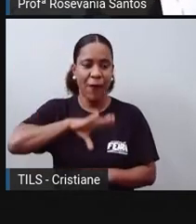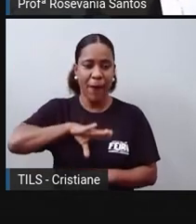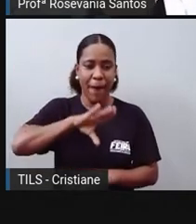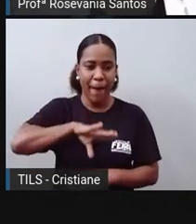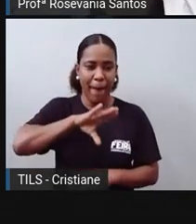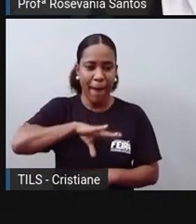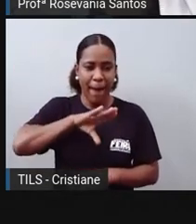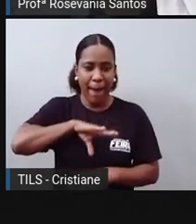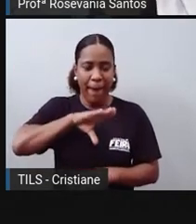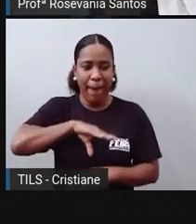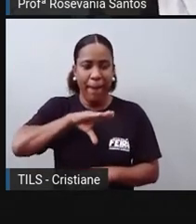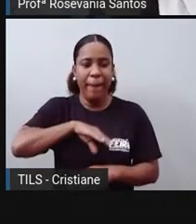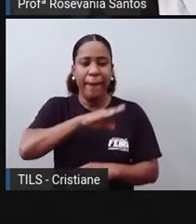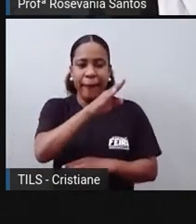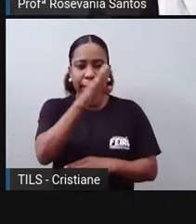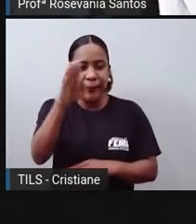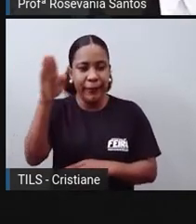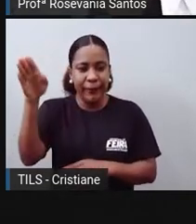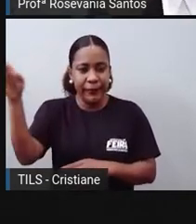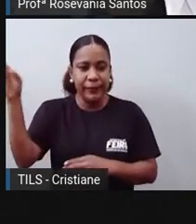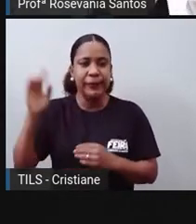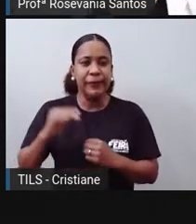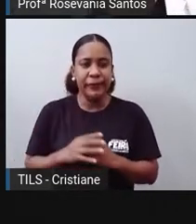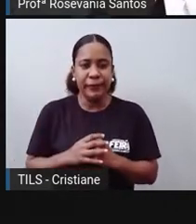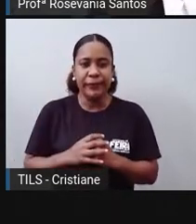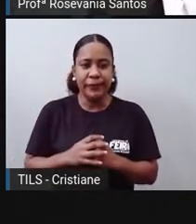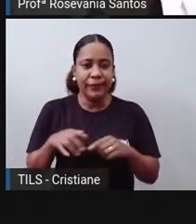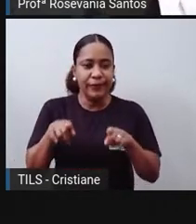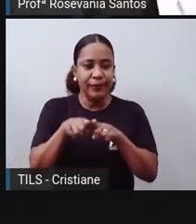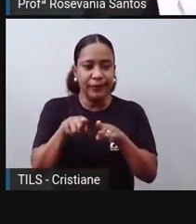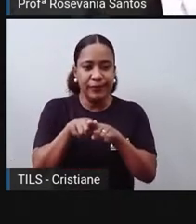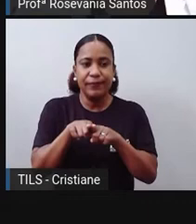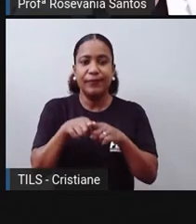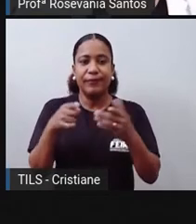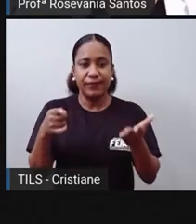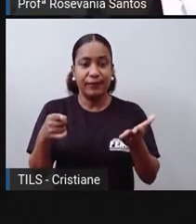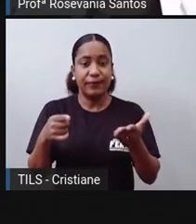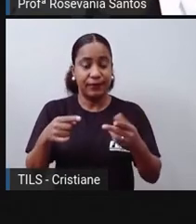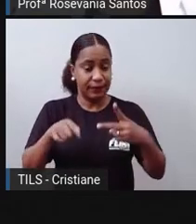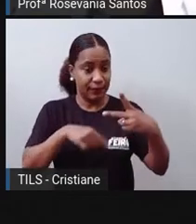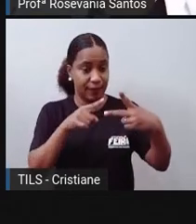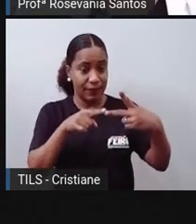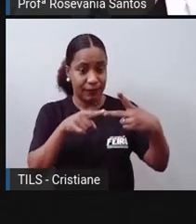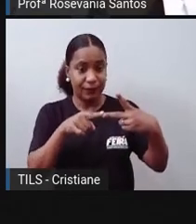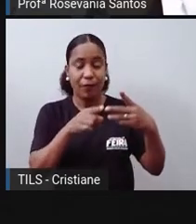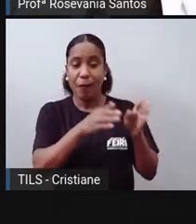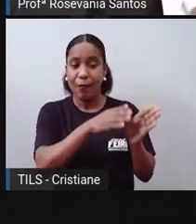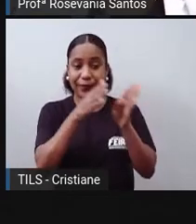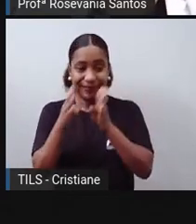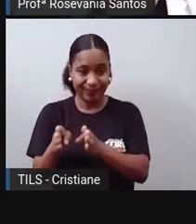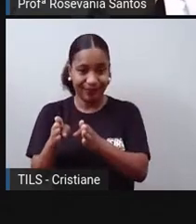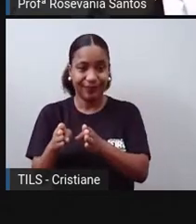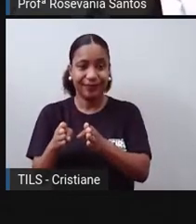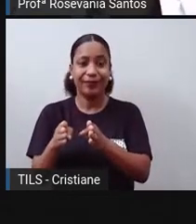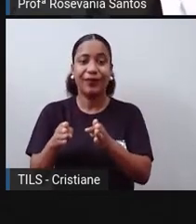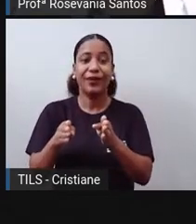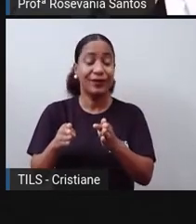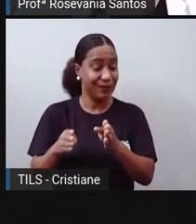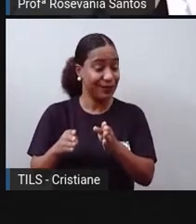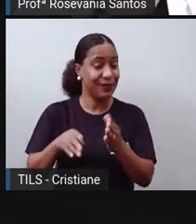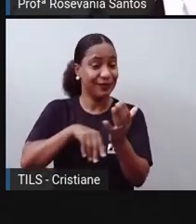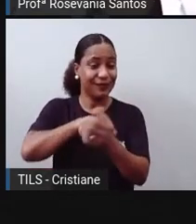Nessas transações comerciais com eles, né? Aí veio essa segunda fase aí, né, representada pelas revoluções